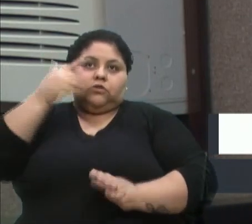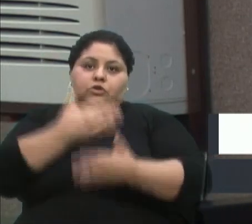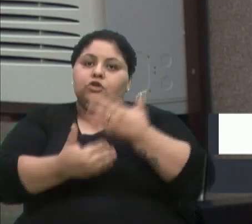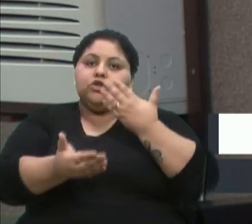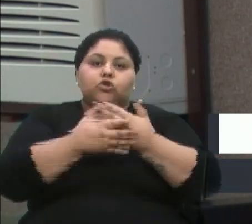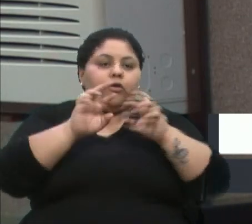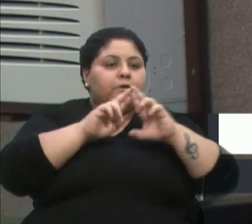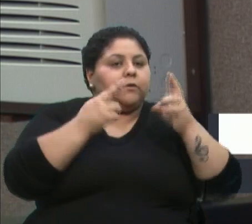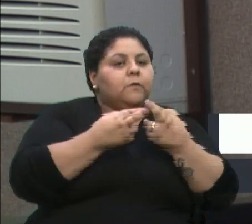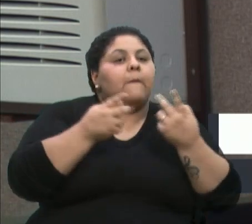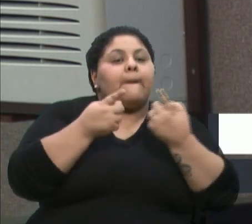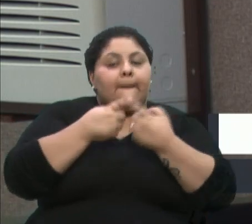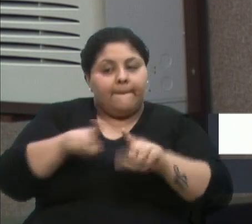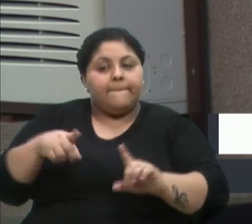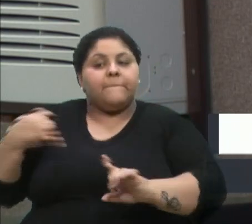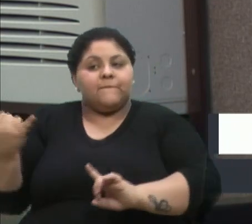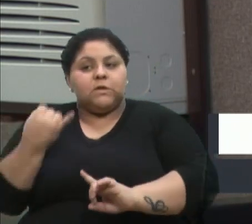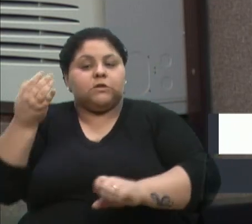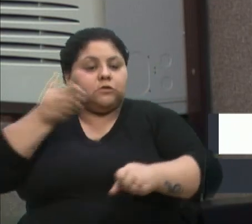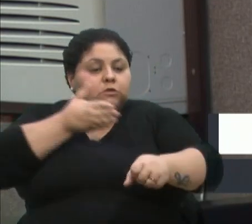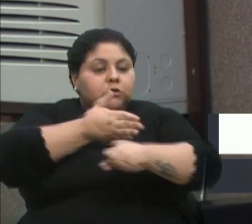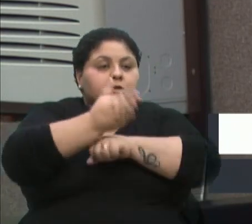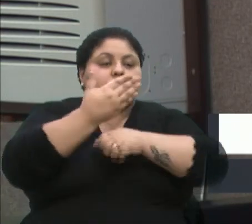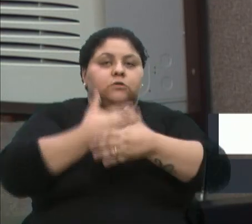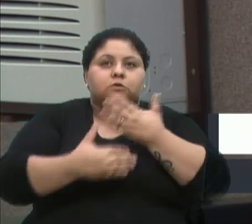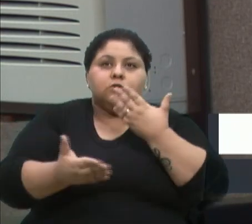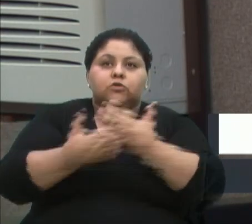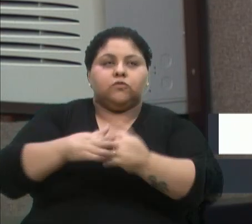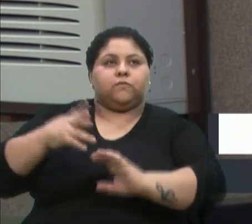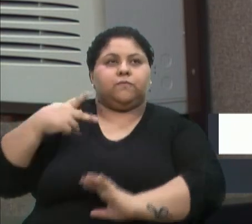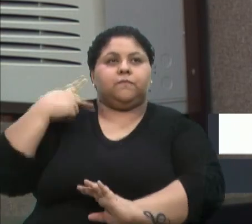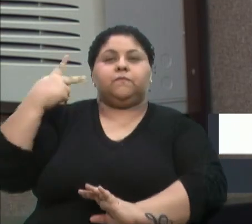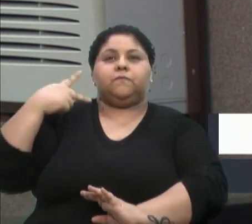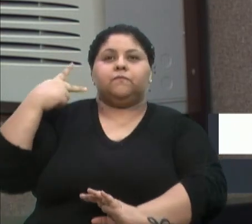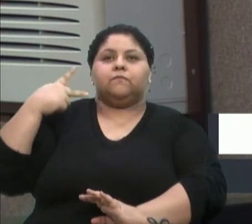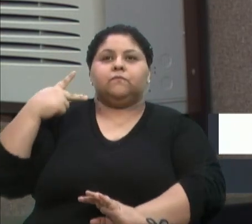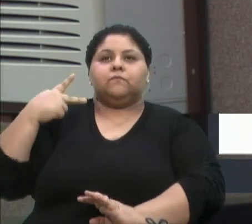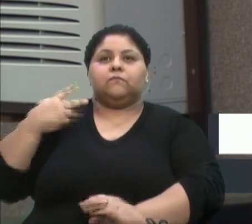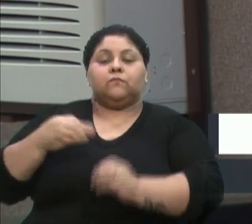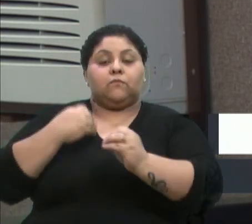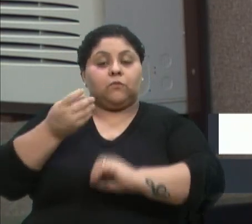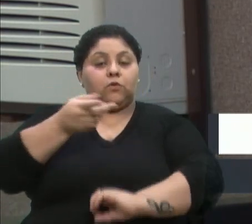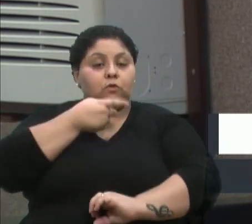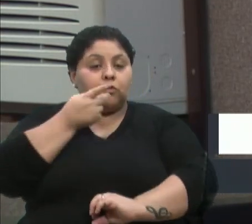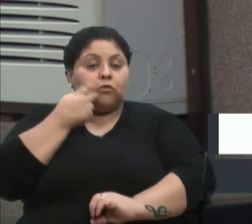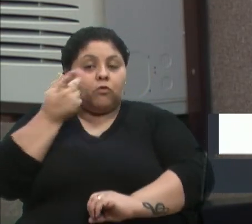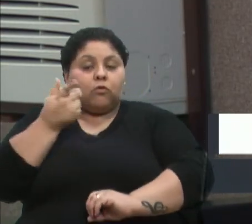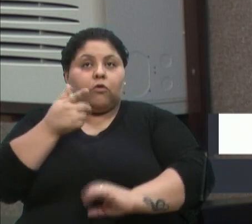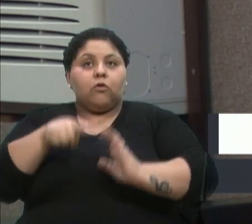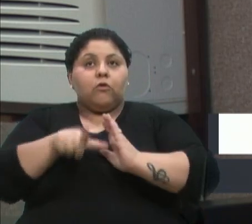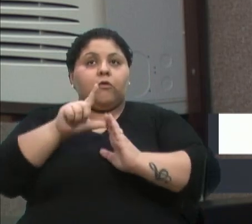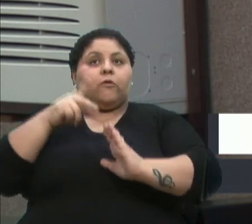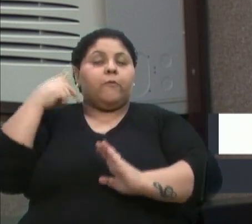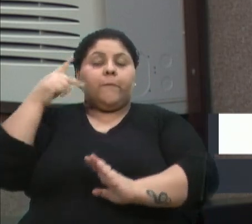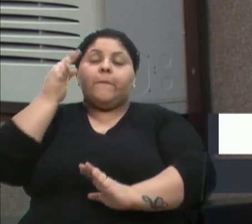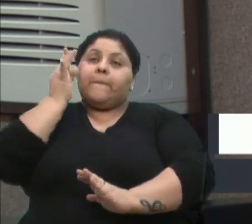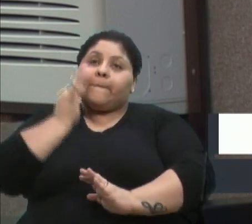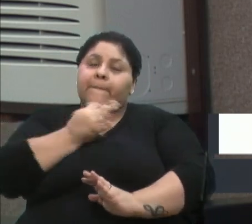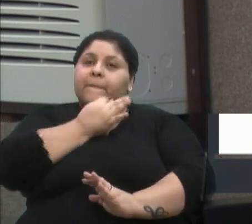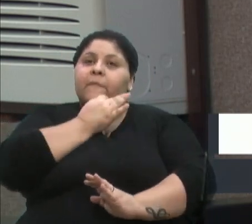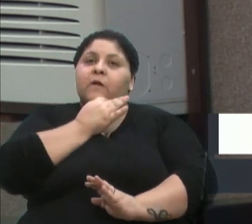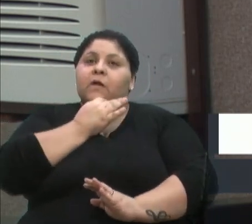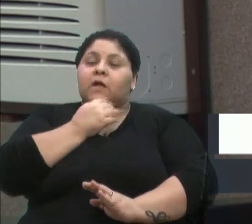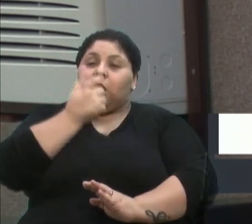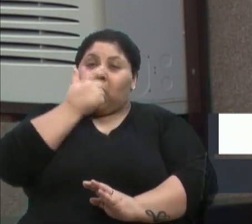mas é muito importante a participação de todos os colegas. Como foi bem falado pela vereadora Tati, eu acho que a